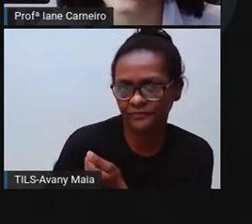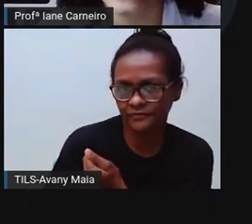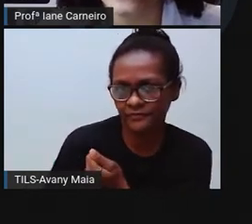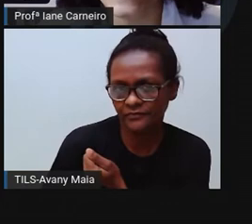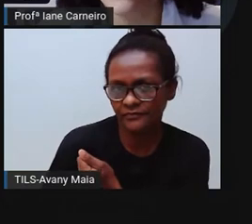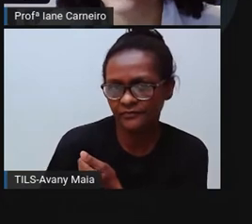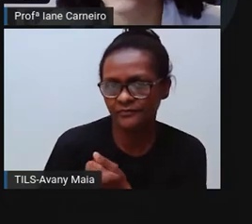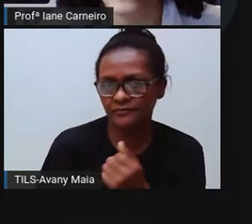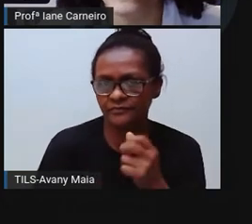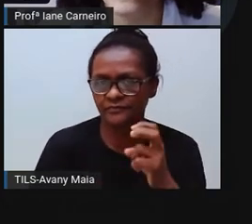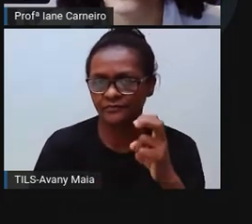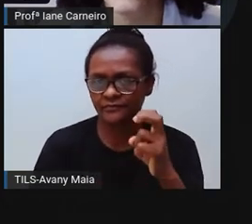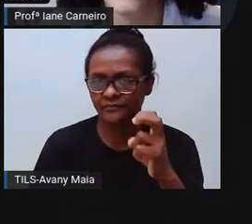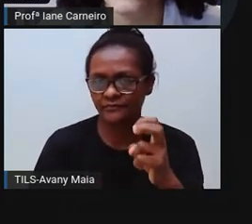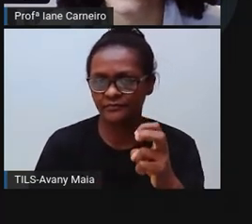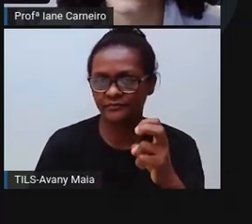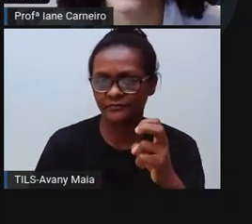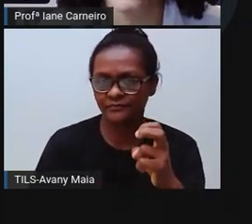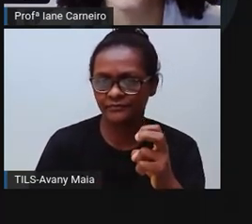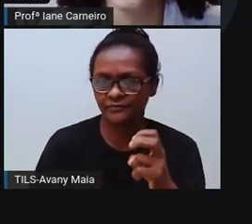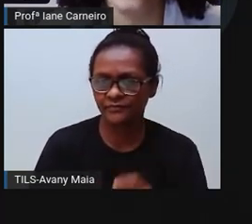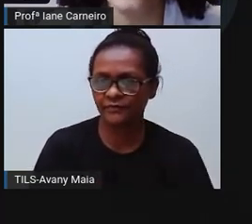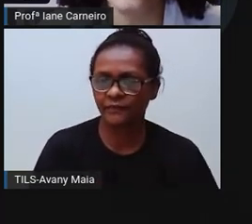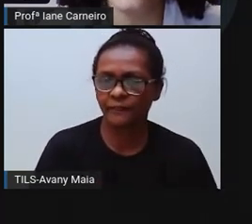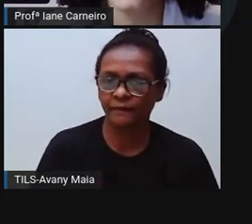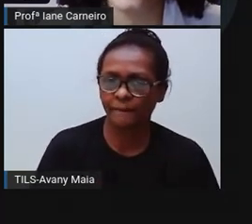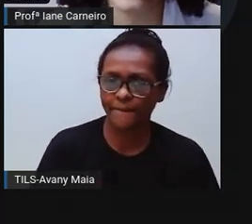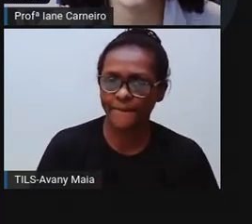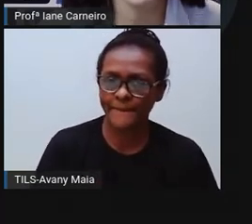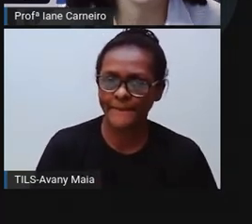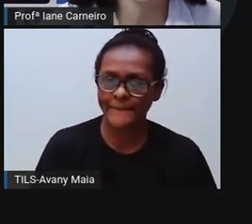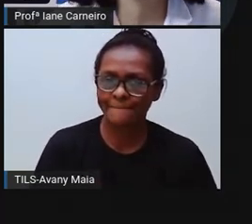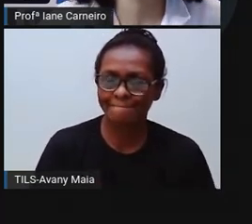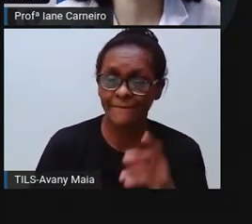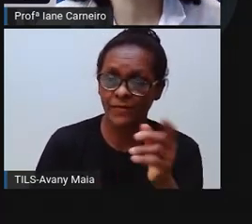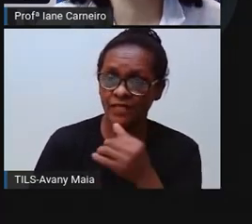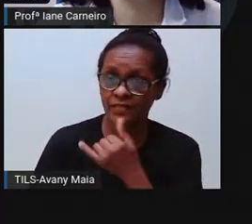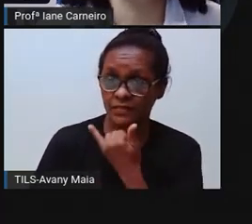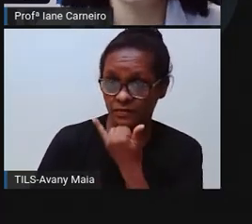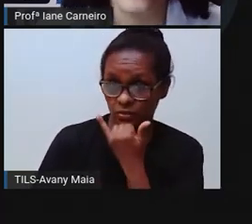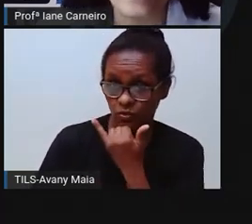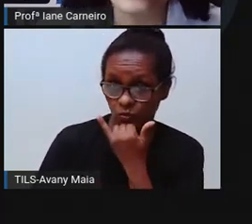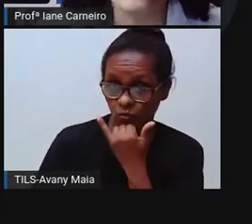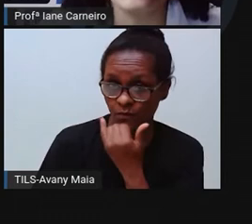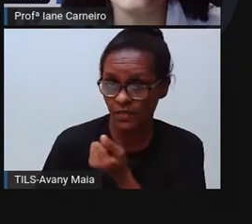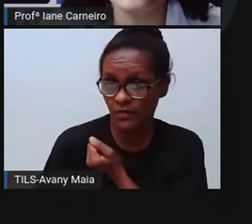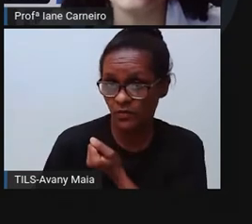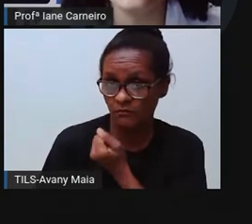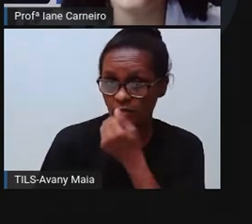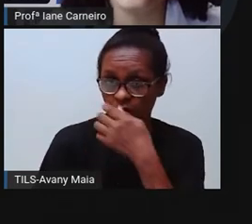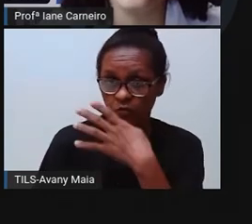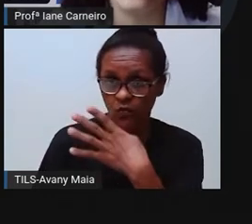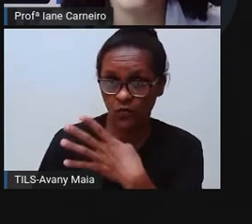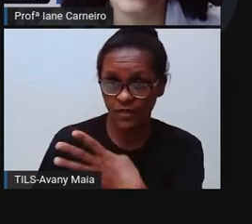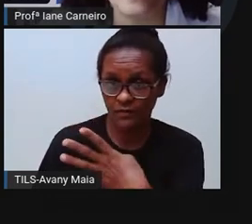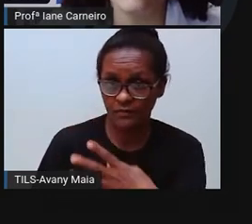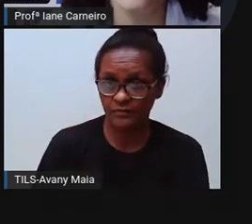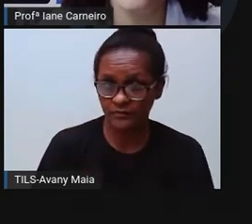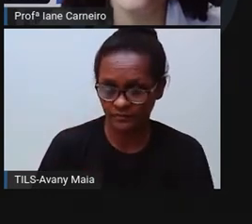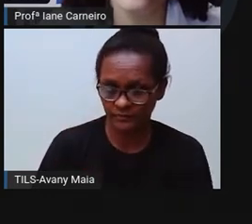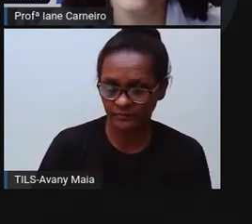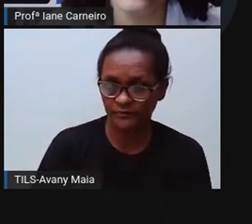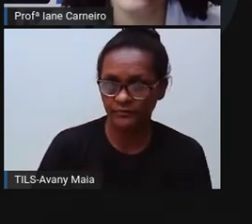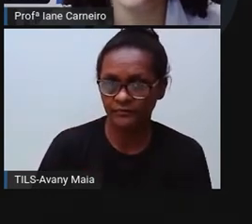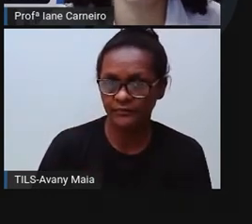gente em casa que ama esse brinquedo. Vamos escrever o nome dele, ó. É o balanço. Vamos lá?